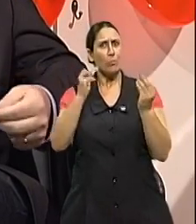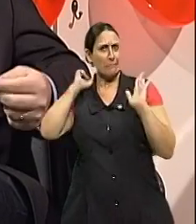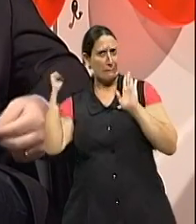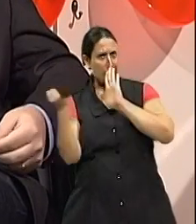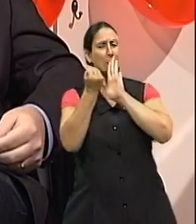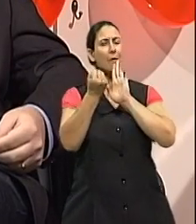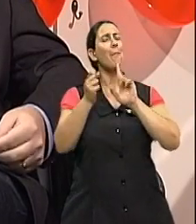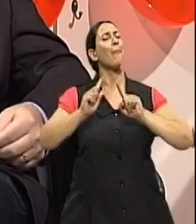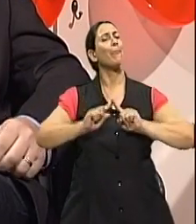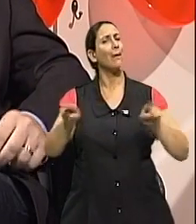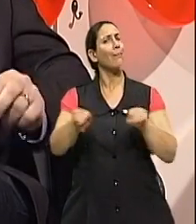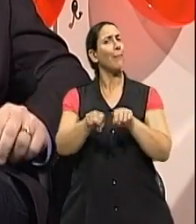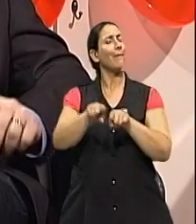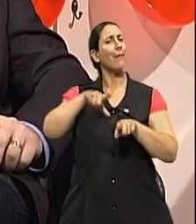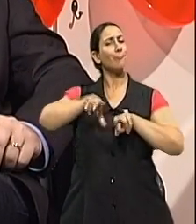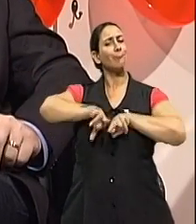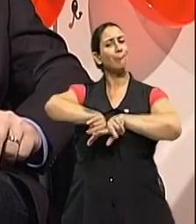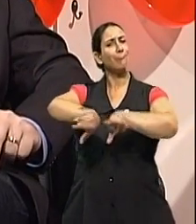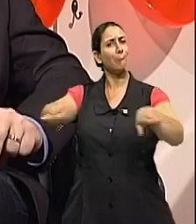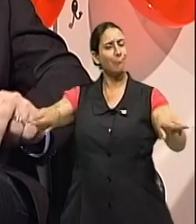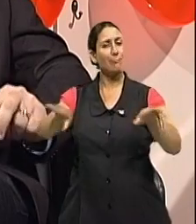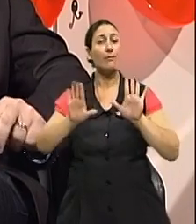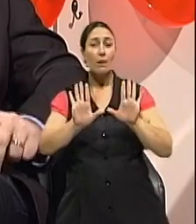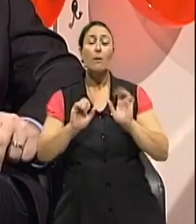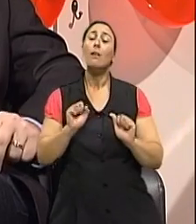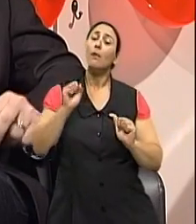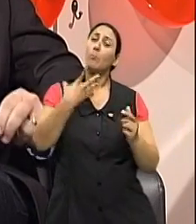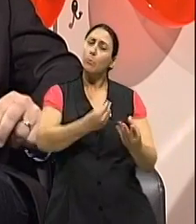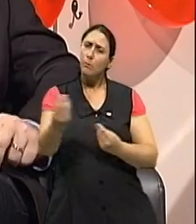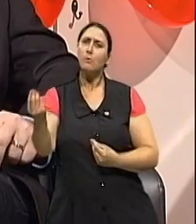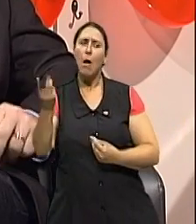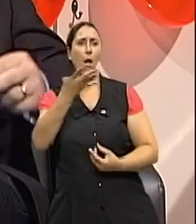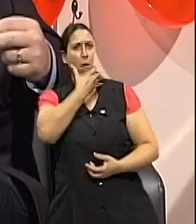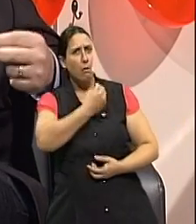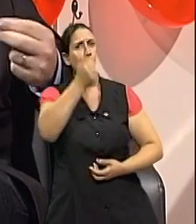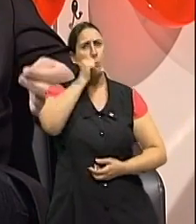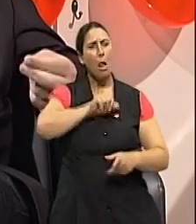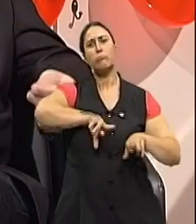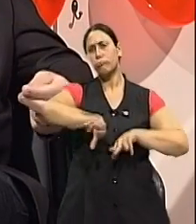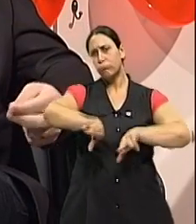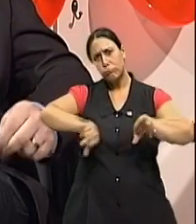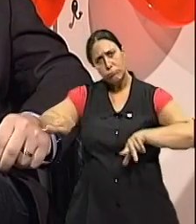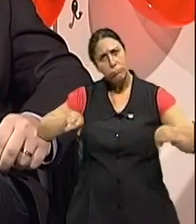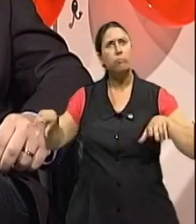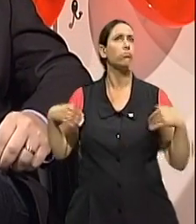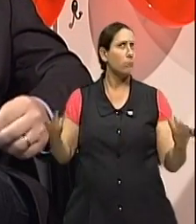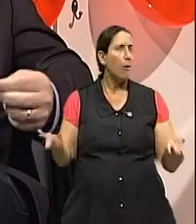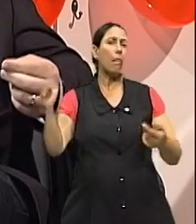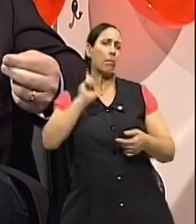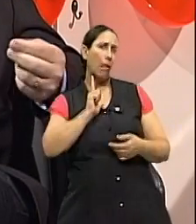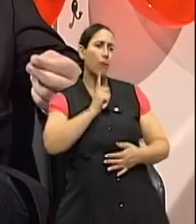implica em diferenças, né? E que bom que existem diferenças entre os gêneros, que bom que existe a peculiaridade de cada